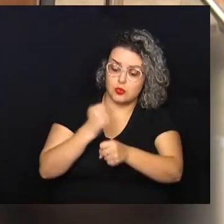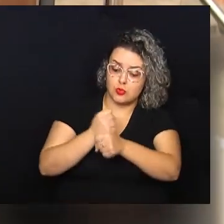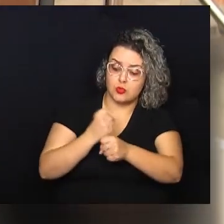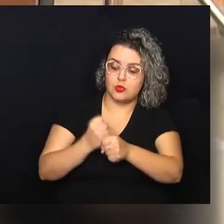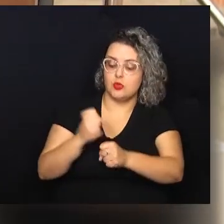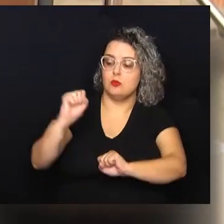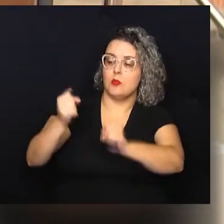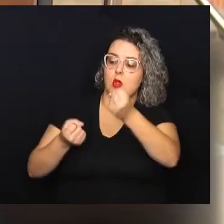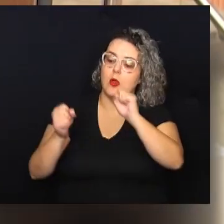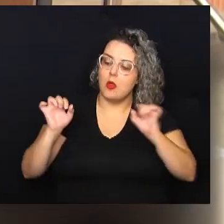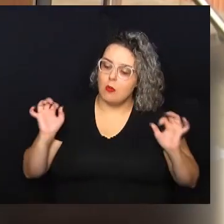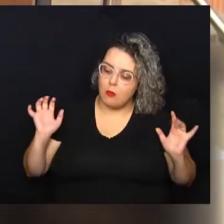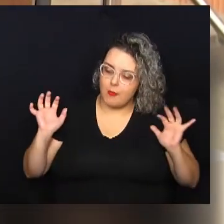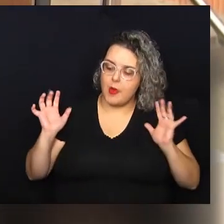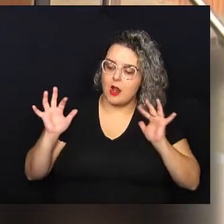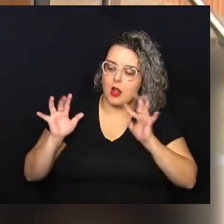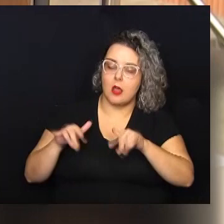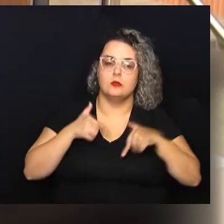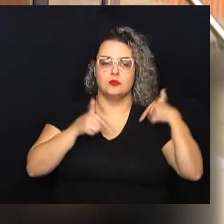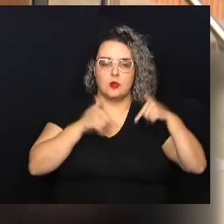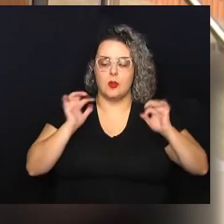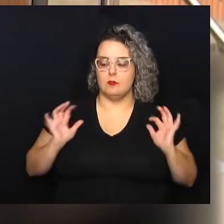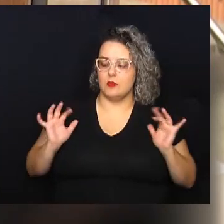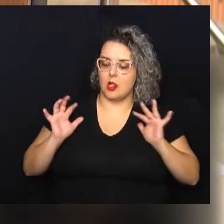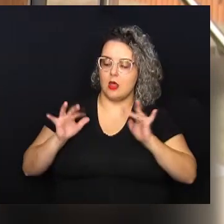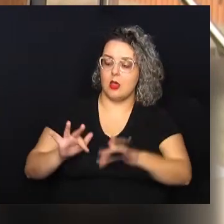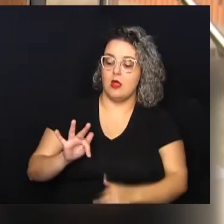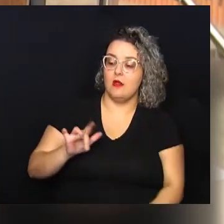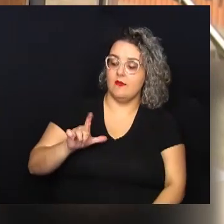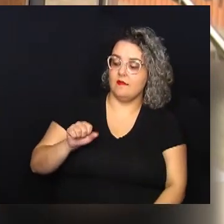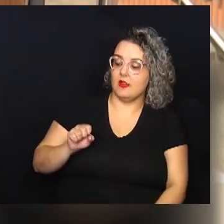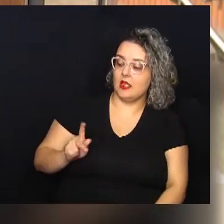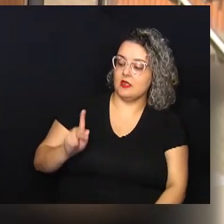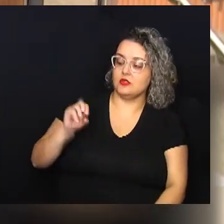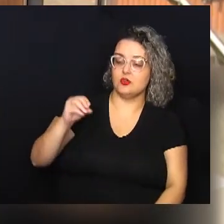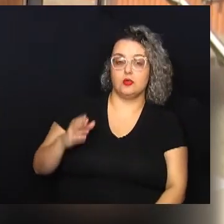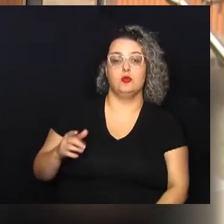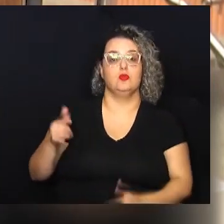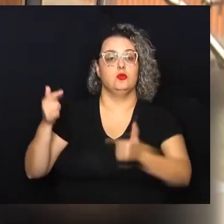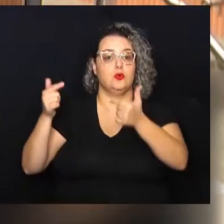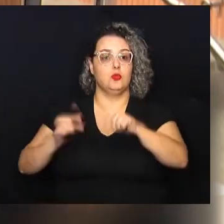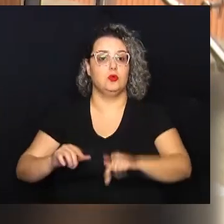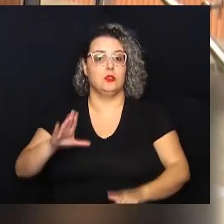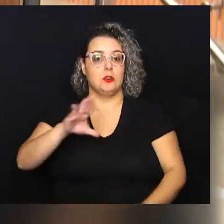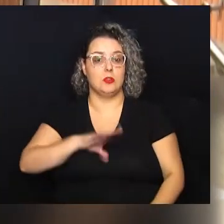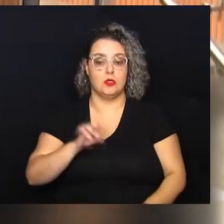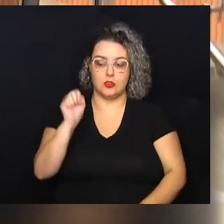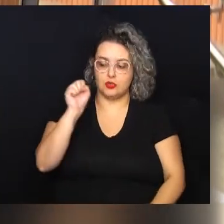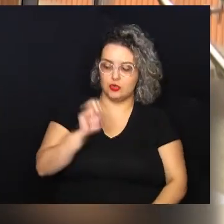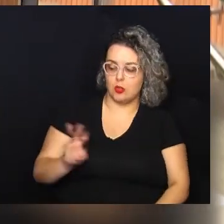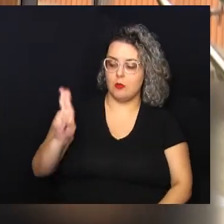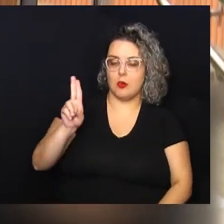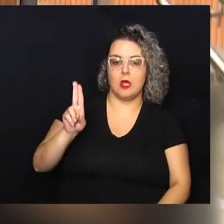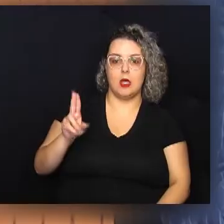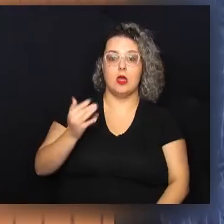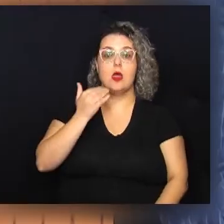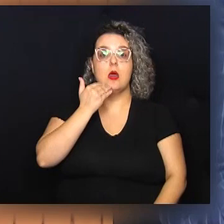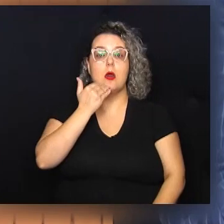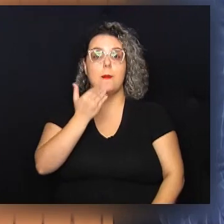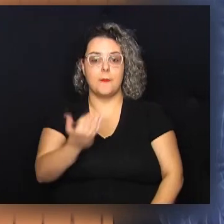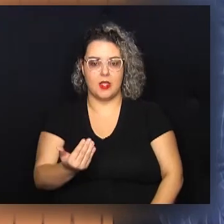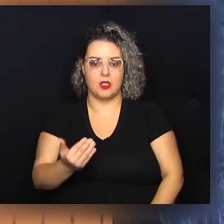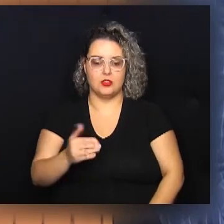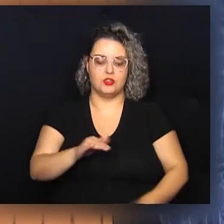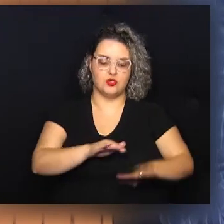20 anos da ocupação pelos trabalhadores da fábrica Flascô, localizada no município de Sumaré. A